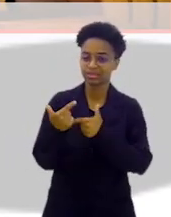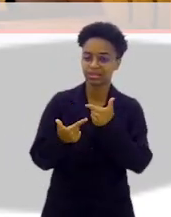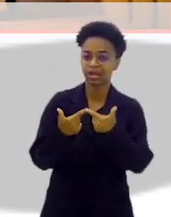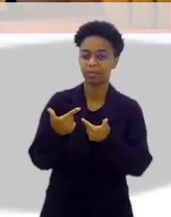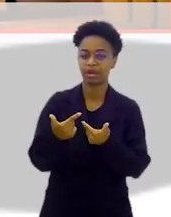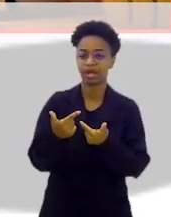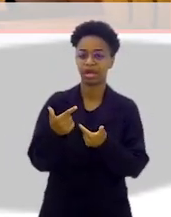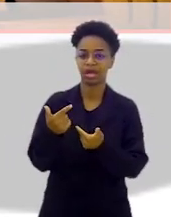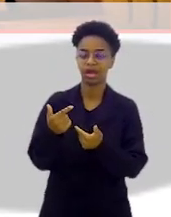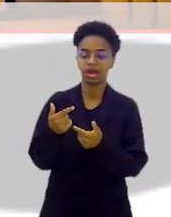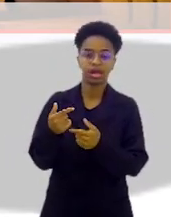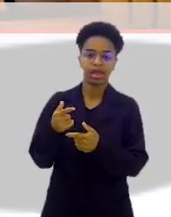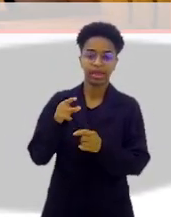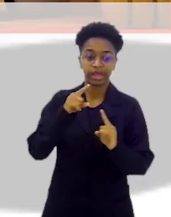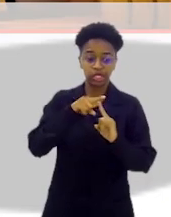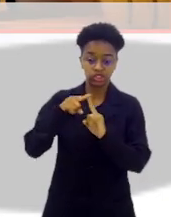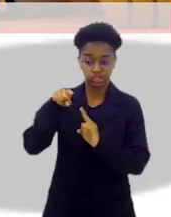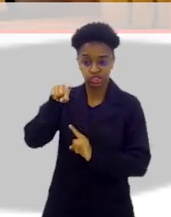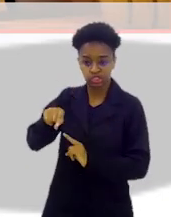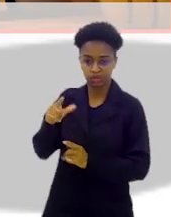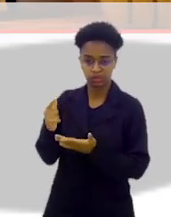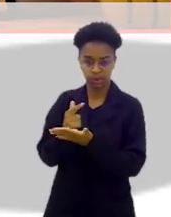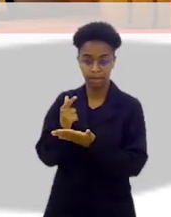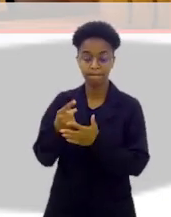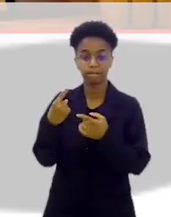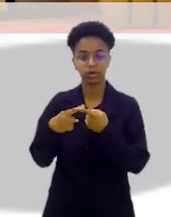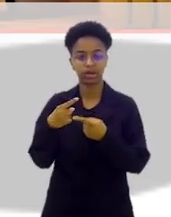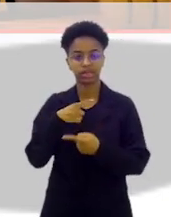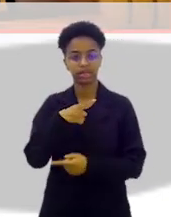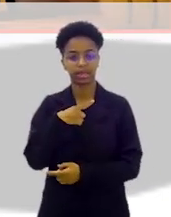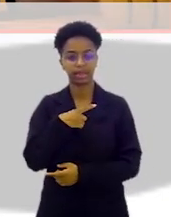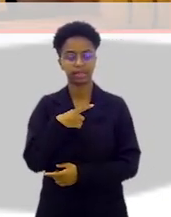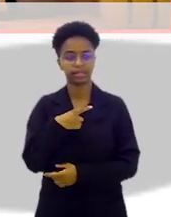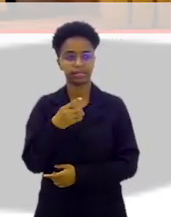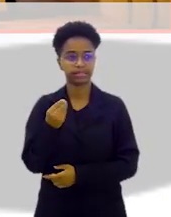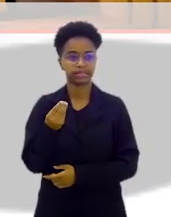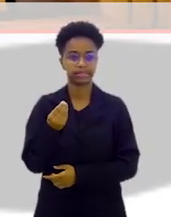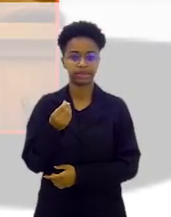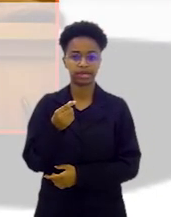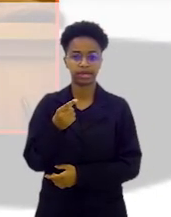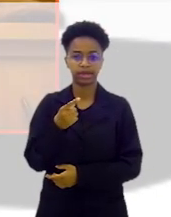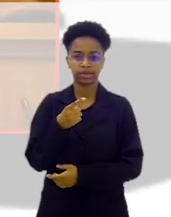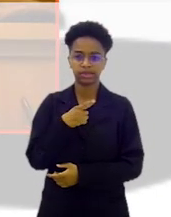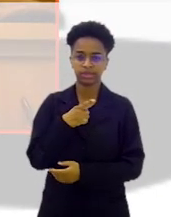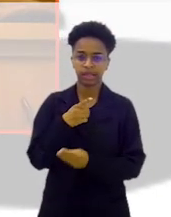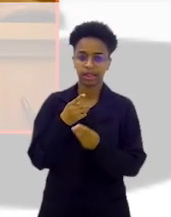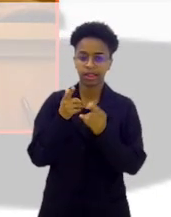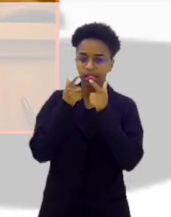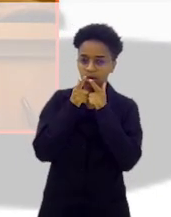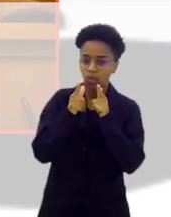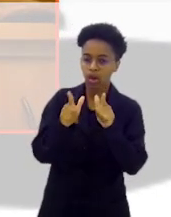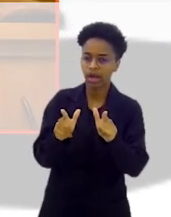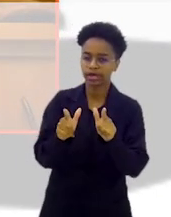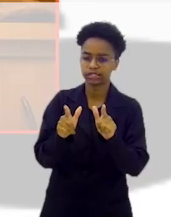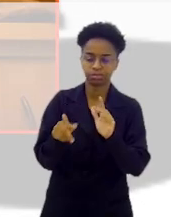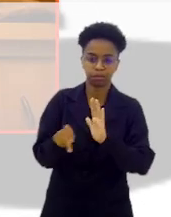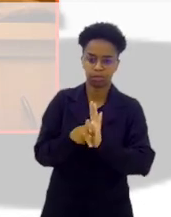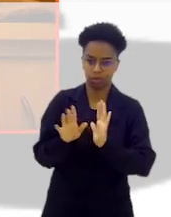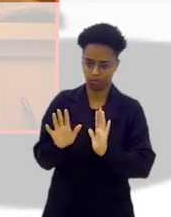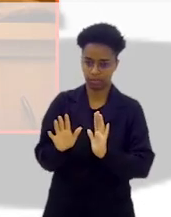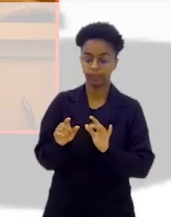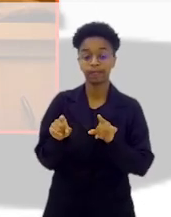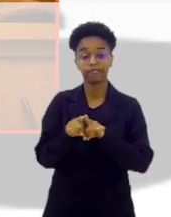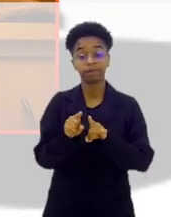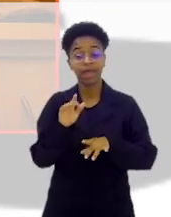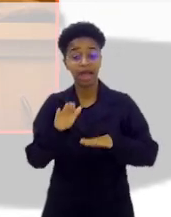trabalhar com esse tipo de romance, porque ele tem uma fluência e uma linguagem muito